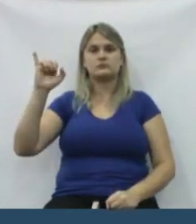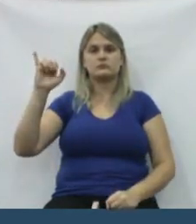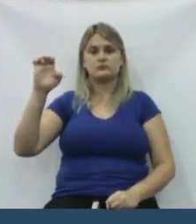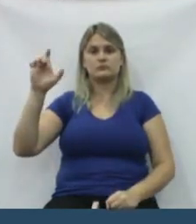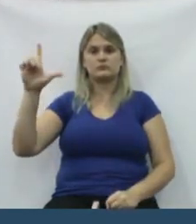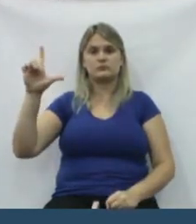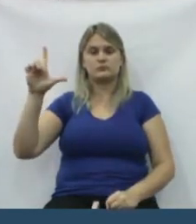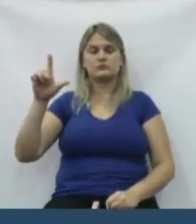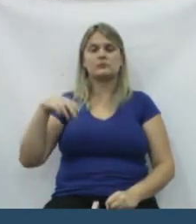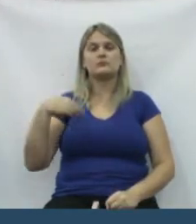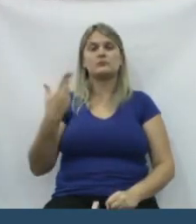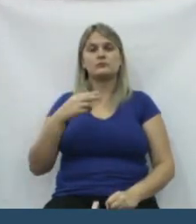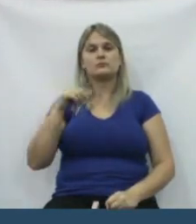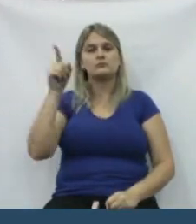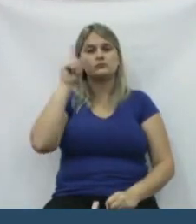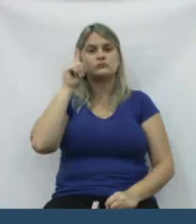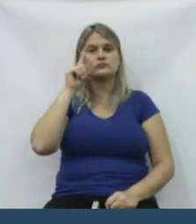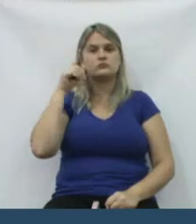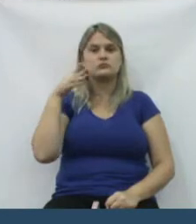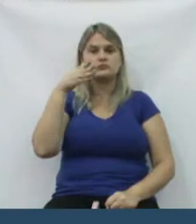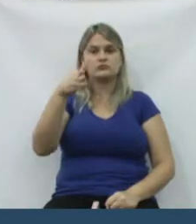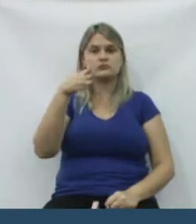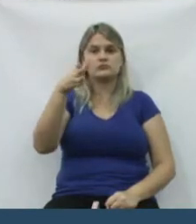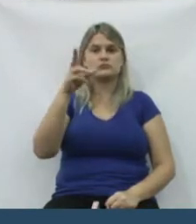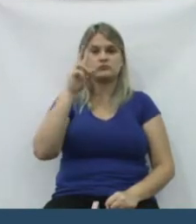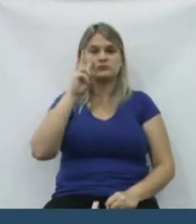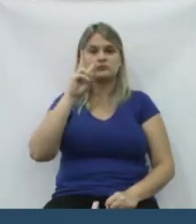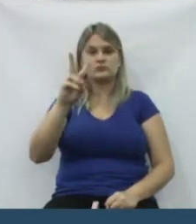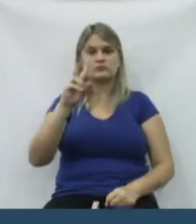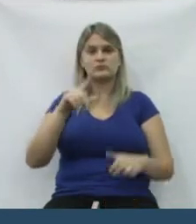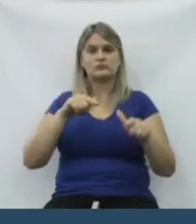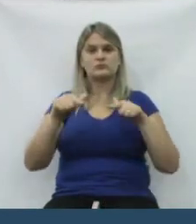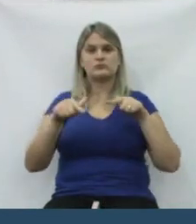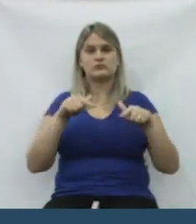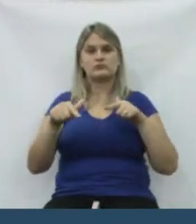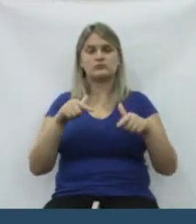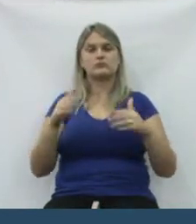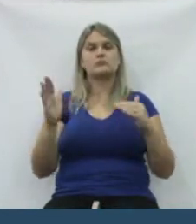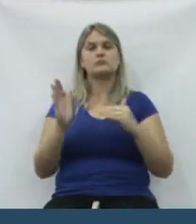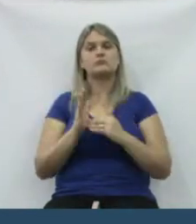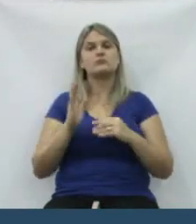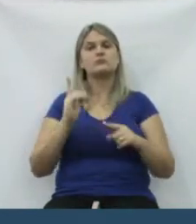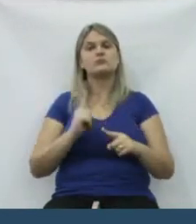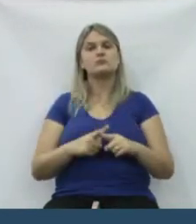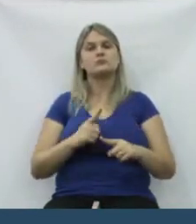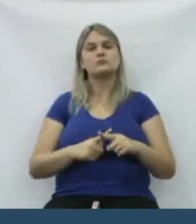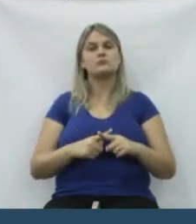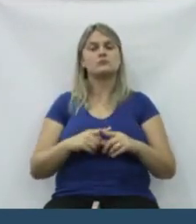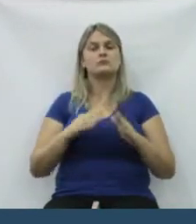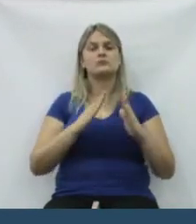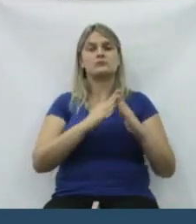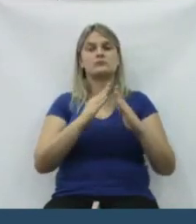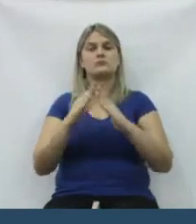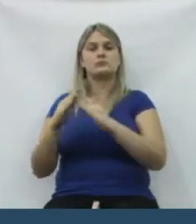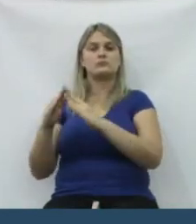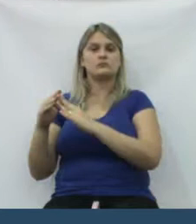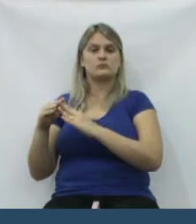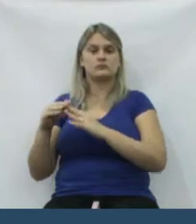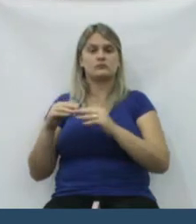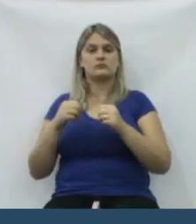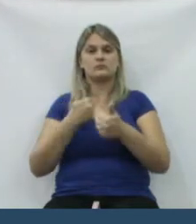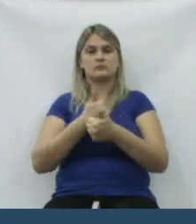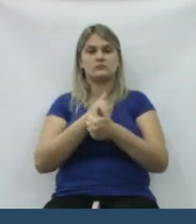A gente está diariamente lá acompanhando esse trabalho, até porque essas